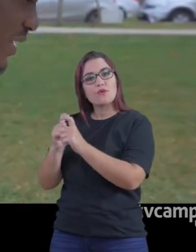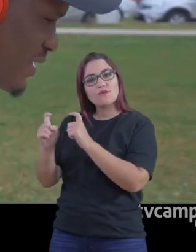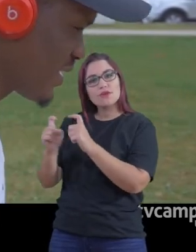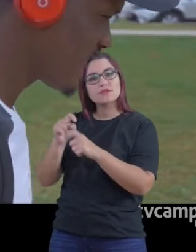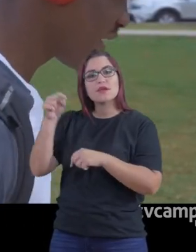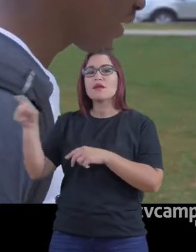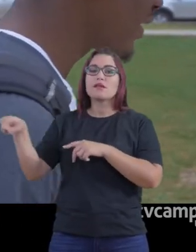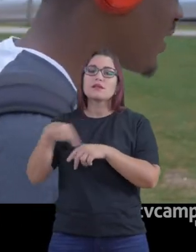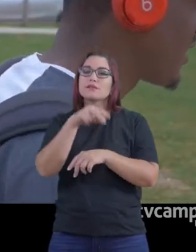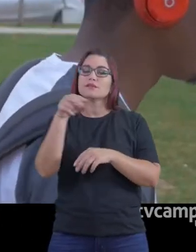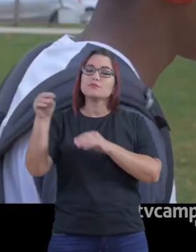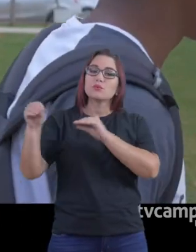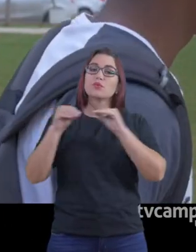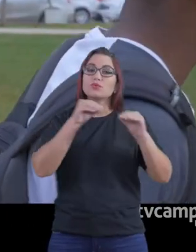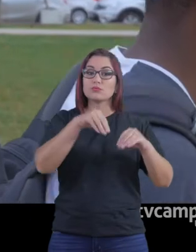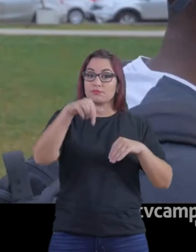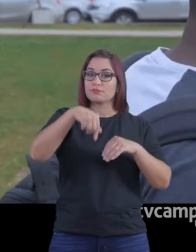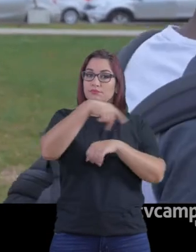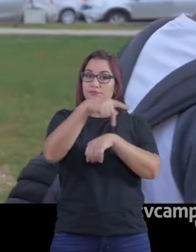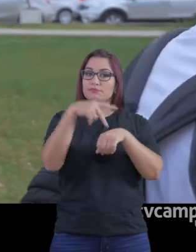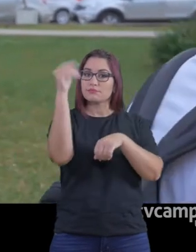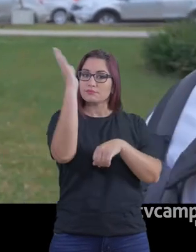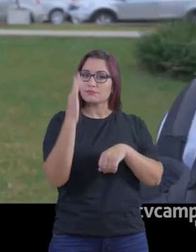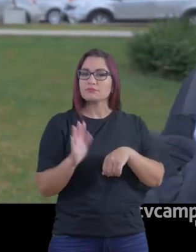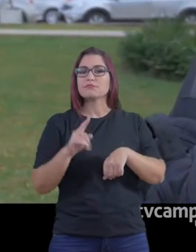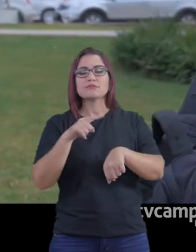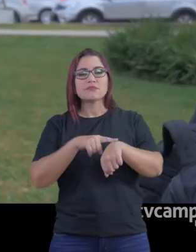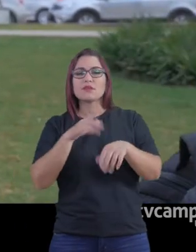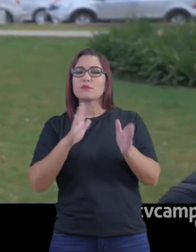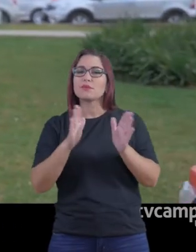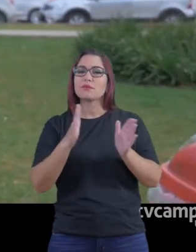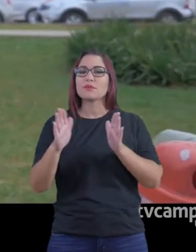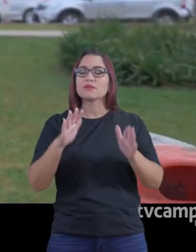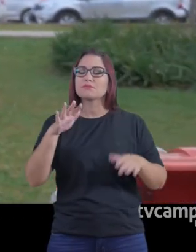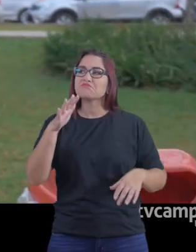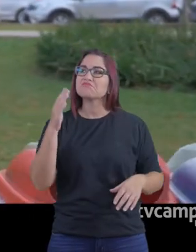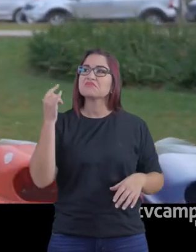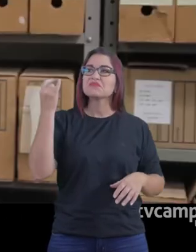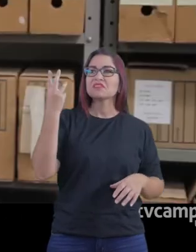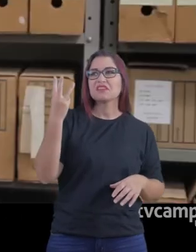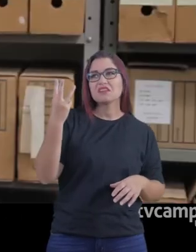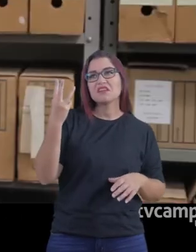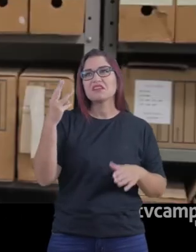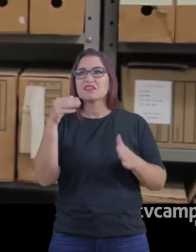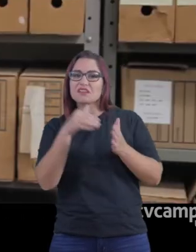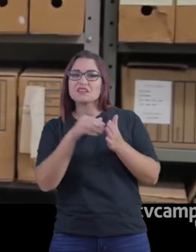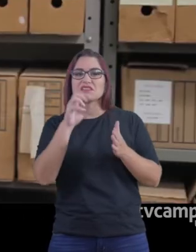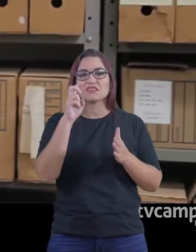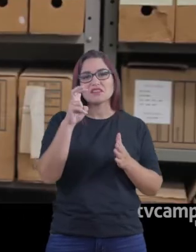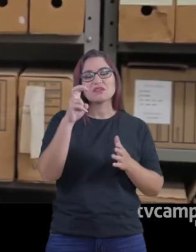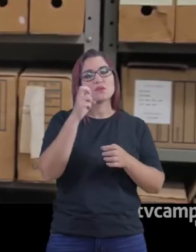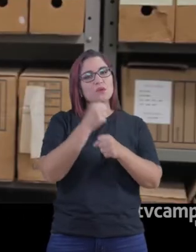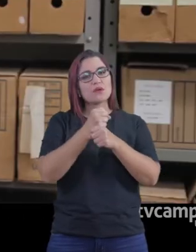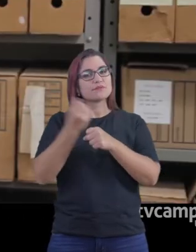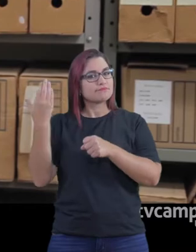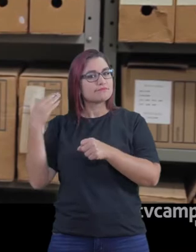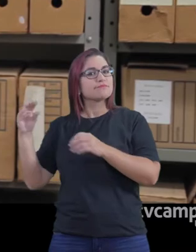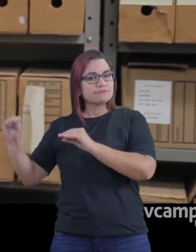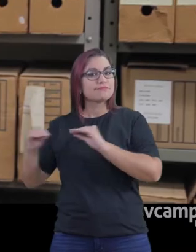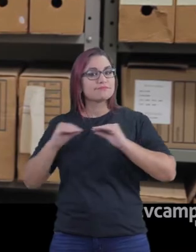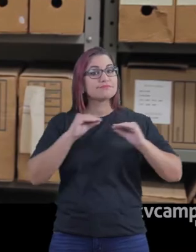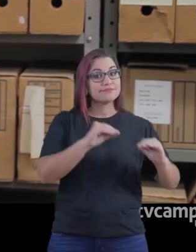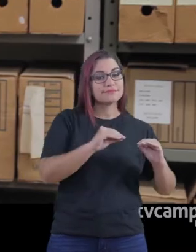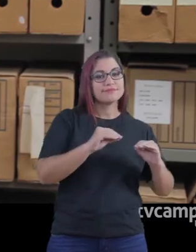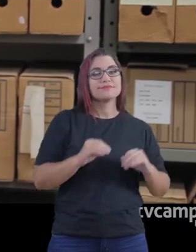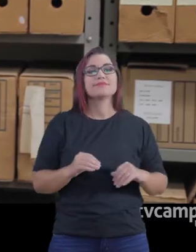conversar com esses estudantes que estão na UFSM, eles estão, em média, há três a cinco anos no Brasil. Mas a adaptação ainda está acontecendo, a